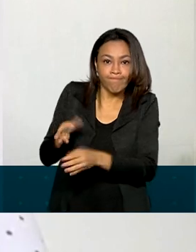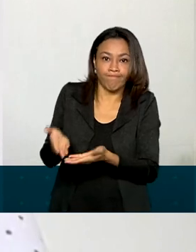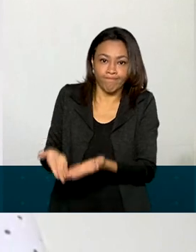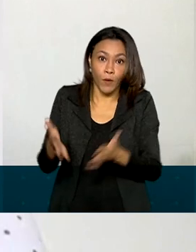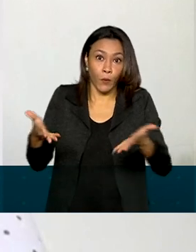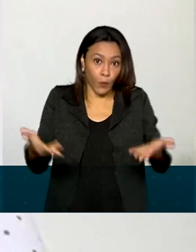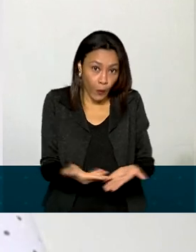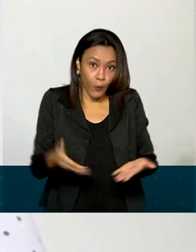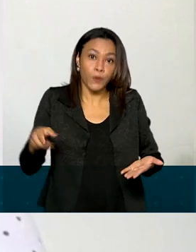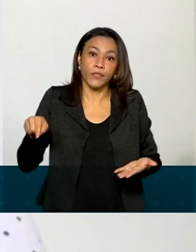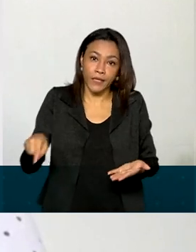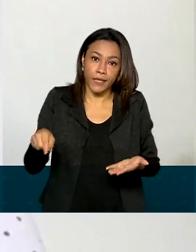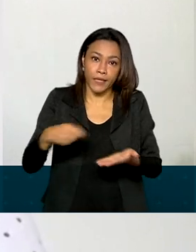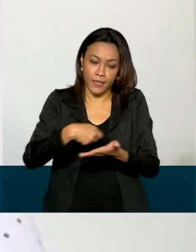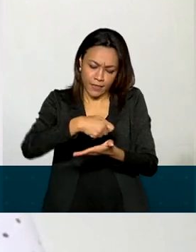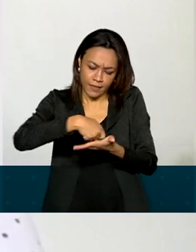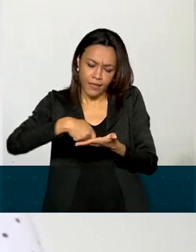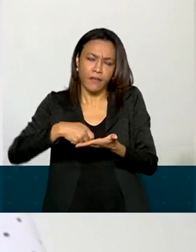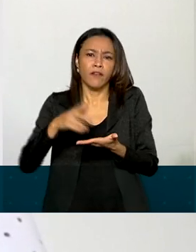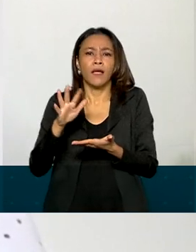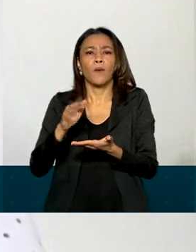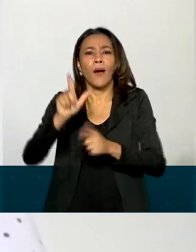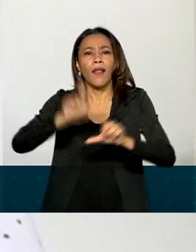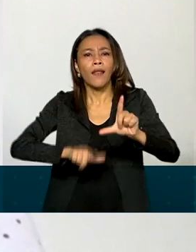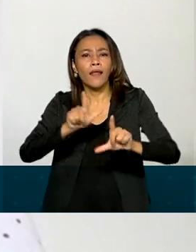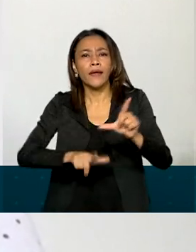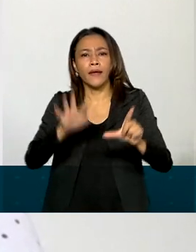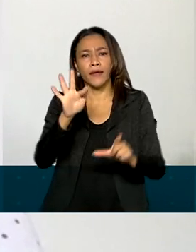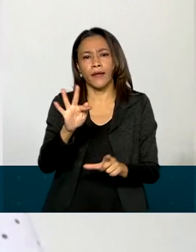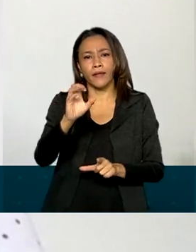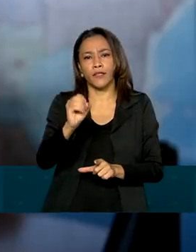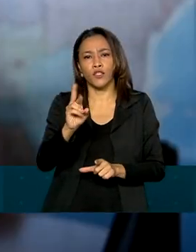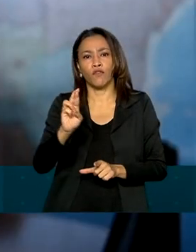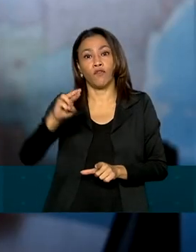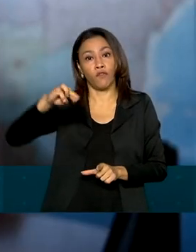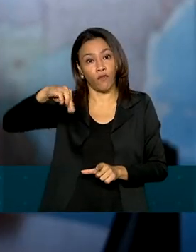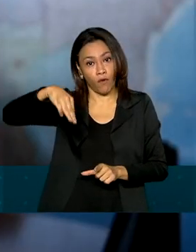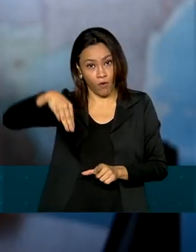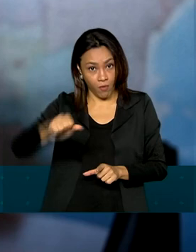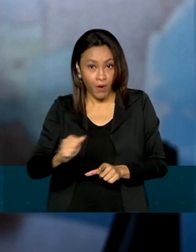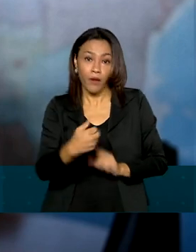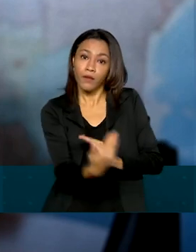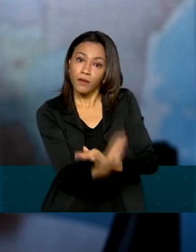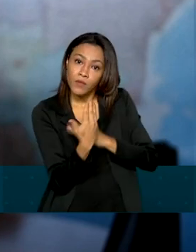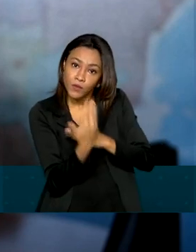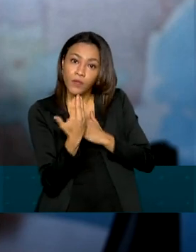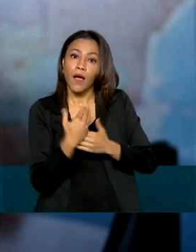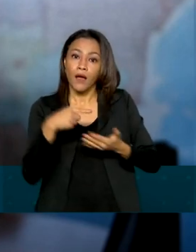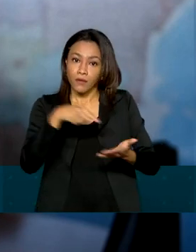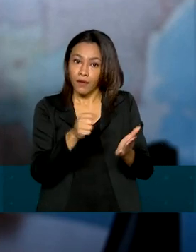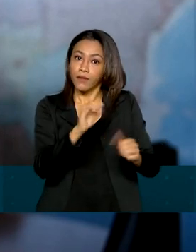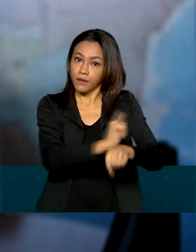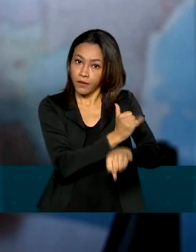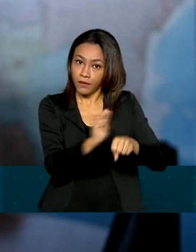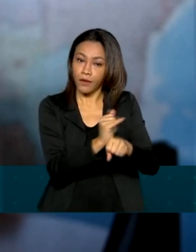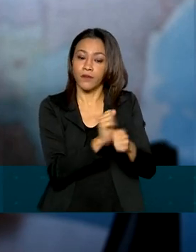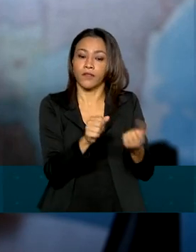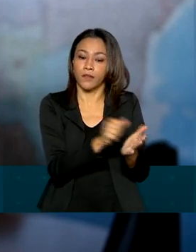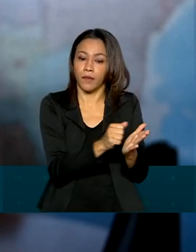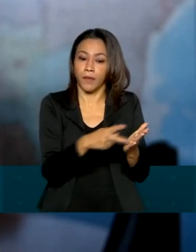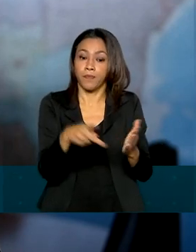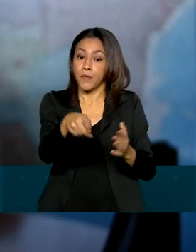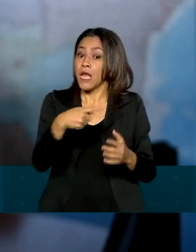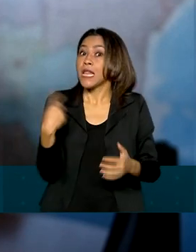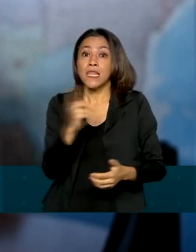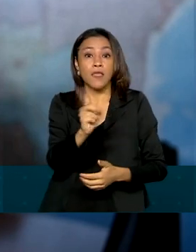hoje ele escreve em letras de forma, né? E o aplicativo tem nos auxiliado nesse processo. Trata-se de uma ferramenta tecnológica que não substitui